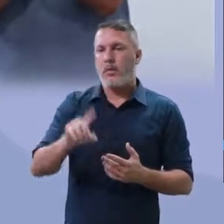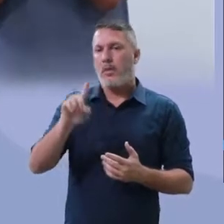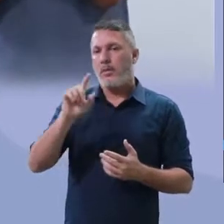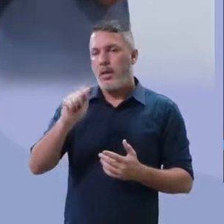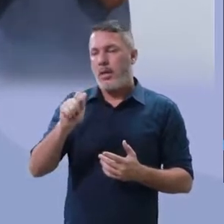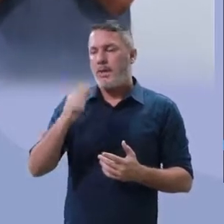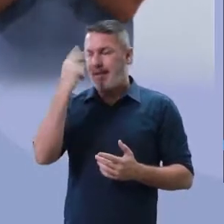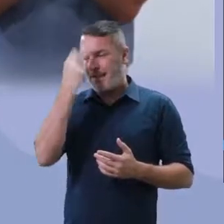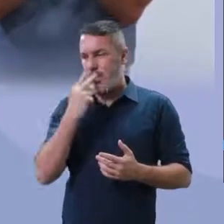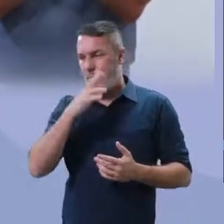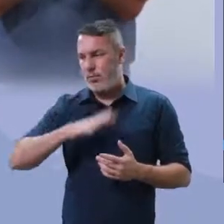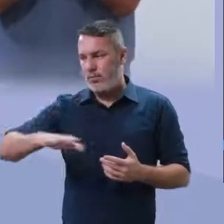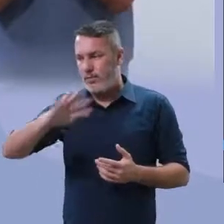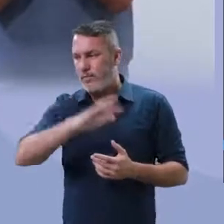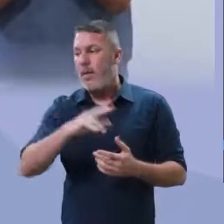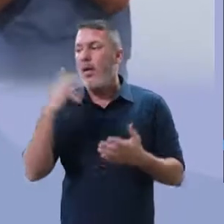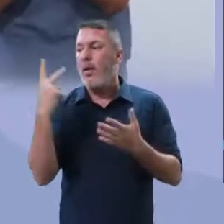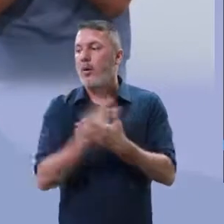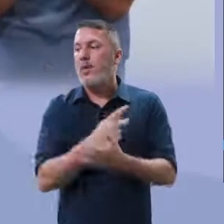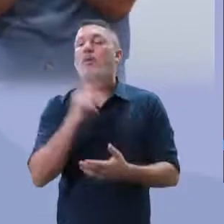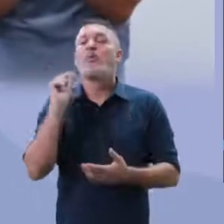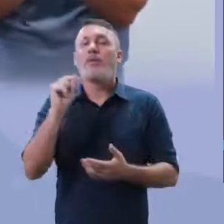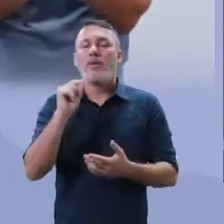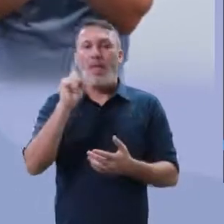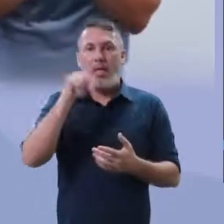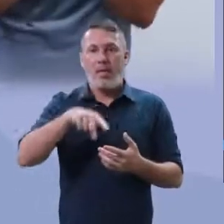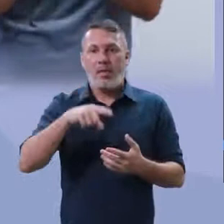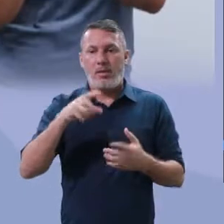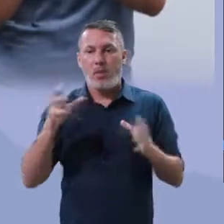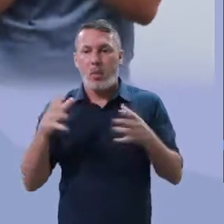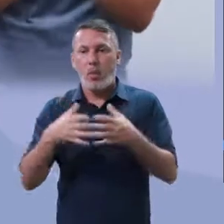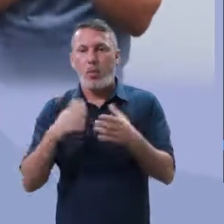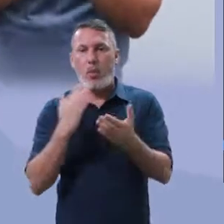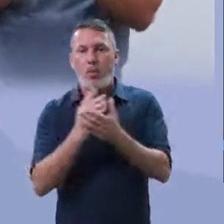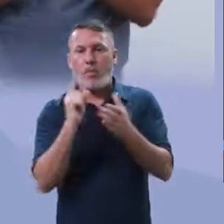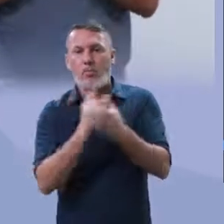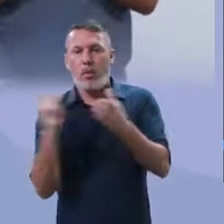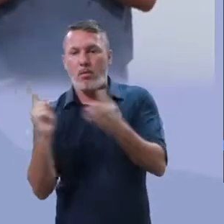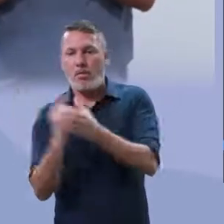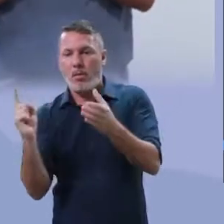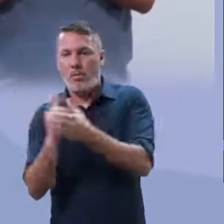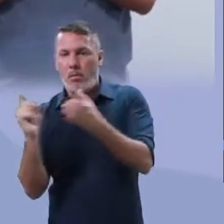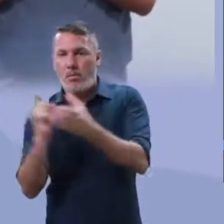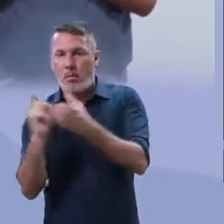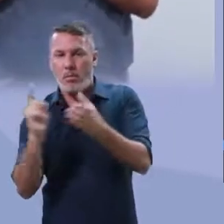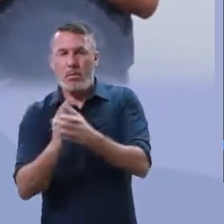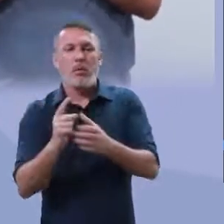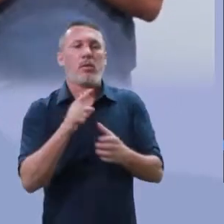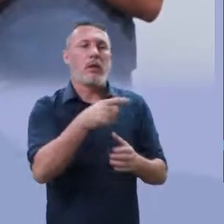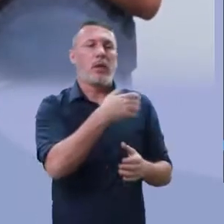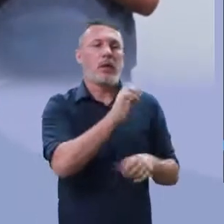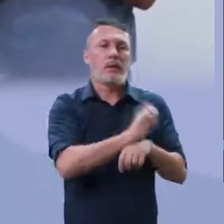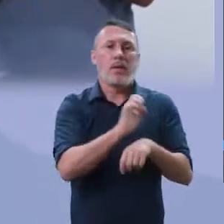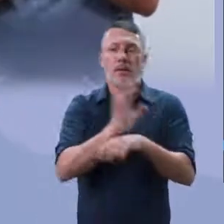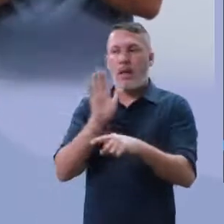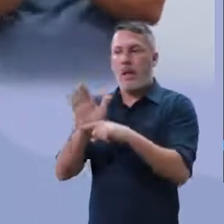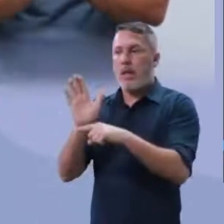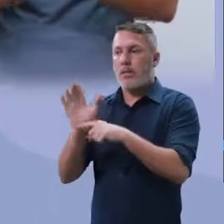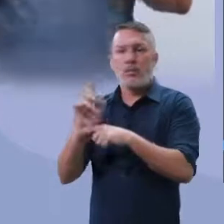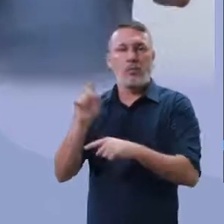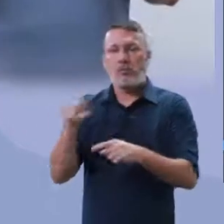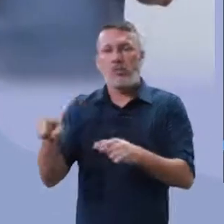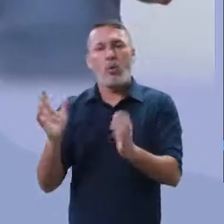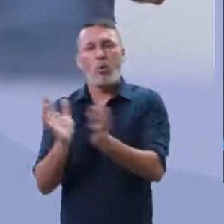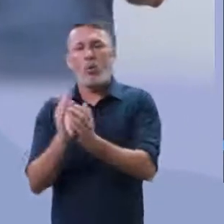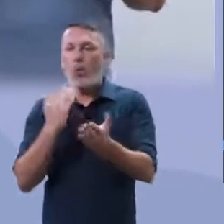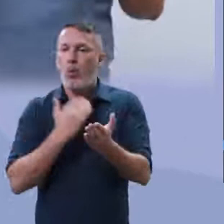colocados em quarentena e o serviço oferecido pelo Estado começam a falhar, as pessoas passam a lutar por suas necessidades